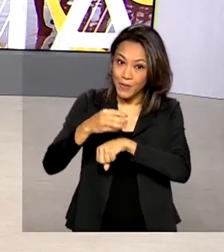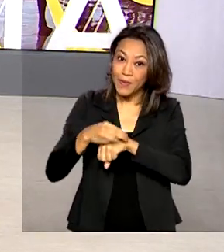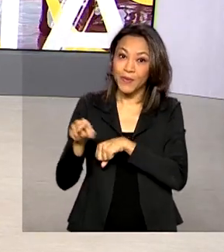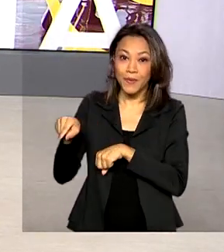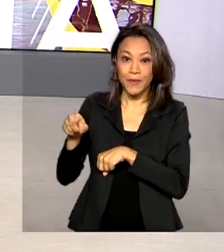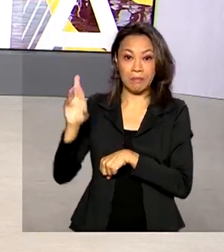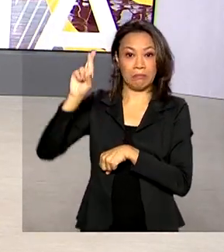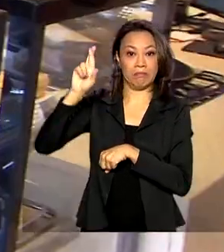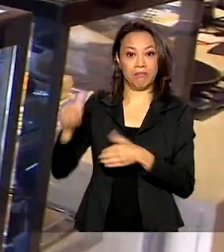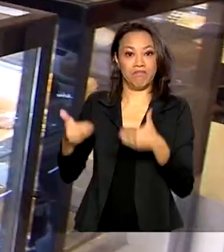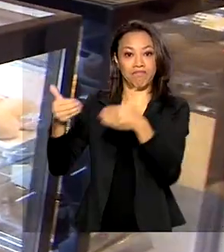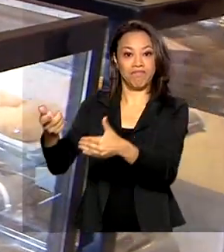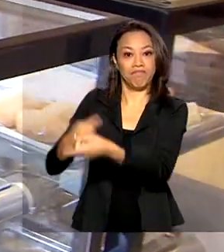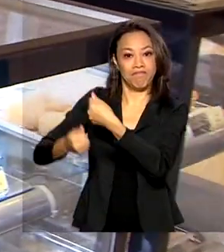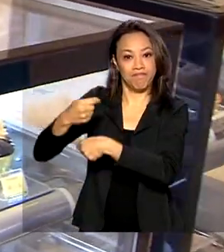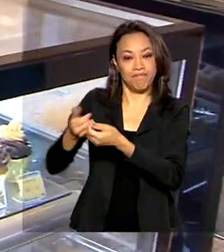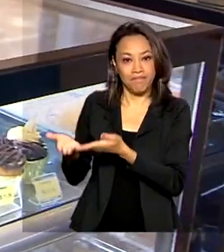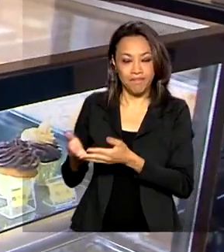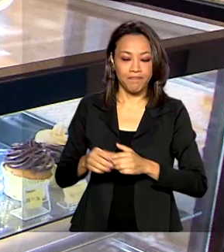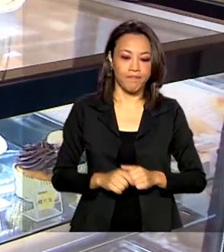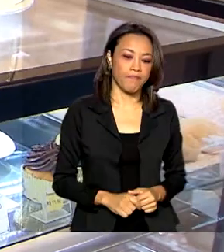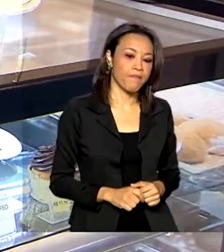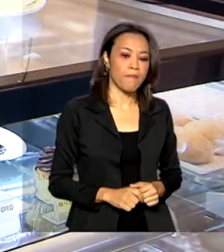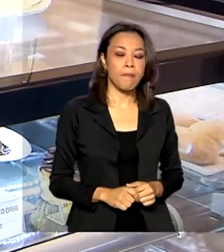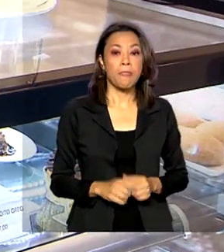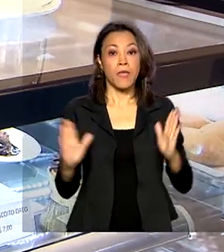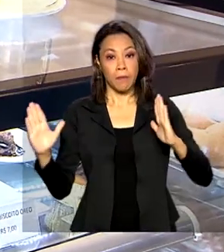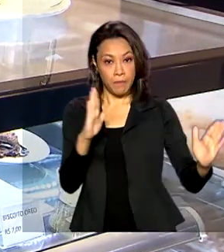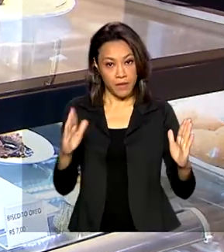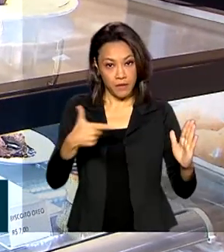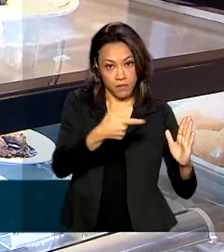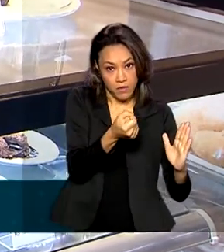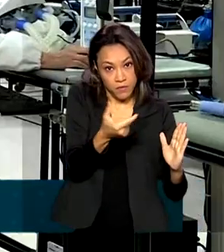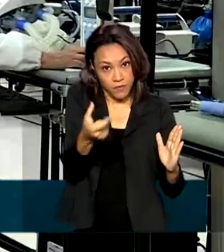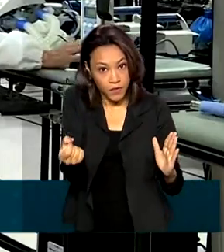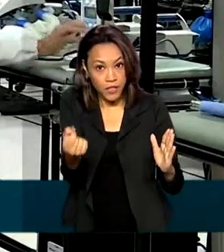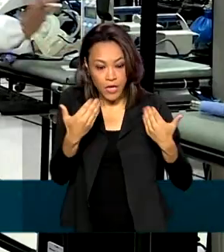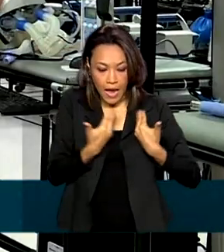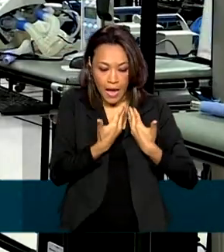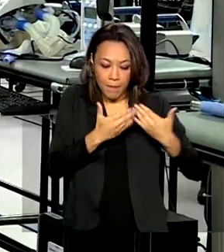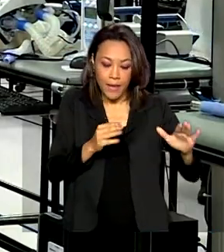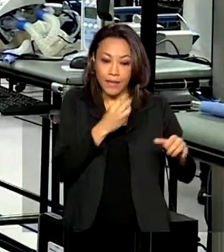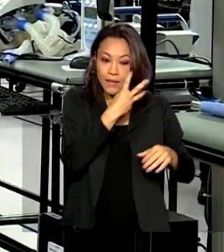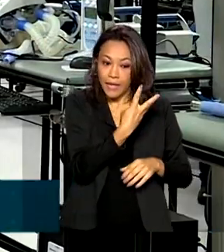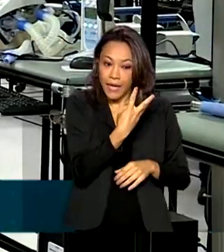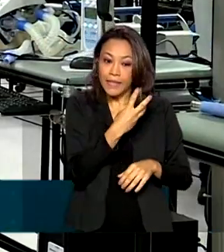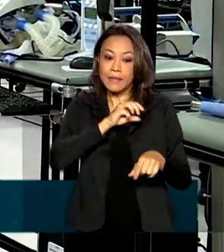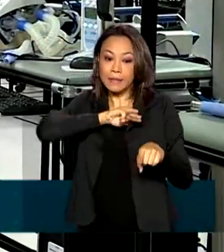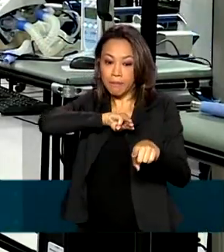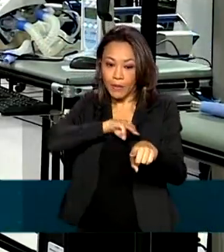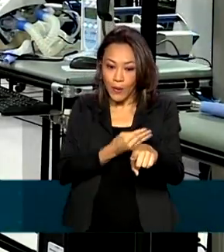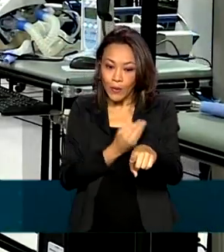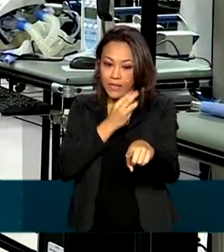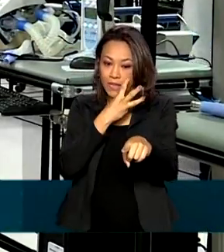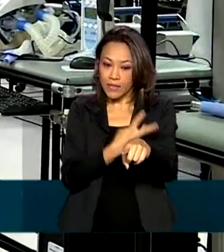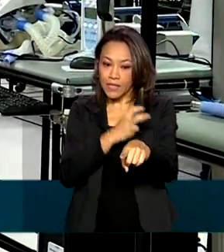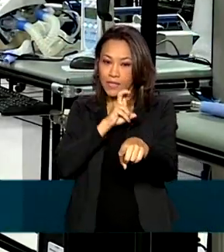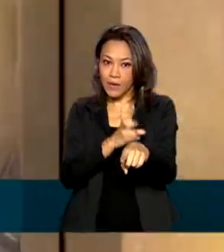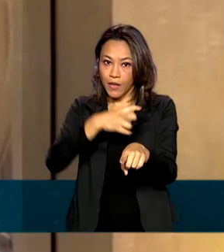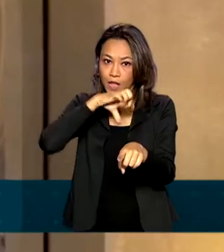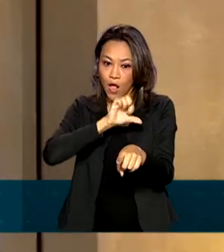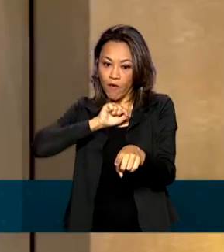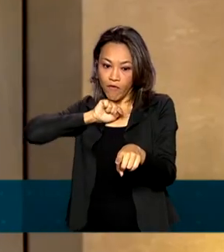Economia. Em 2020 foram abertas 3.359